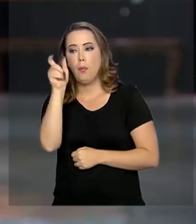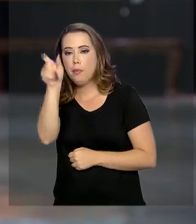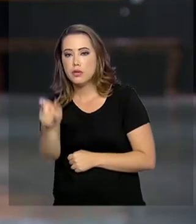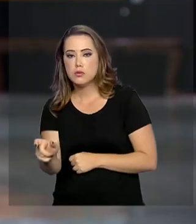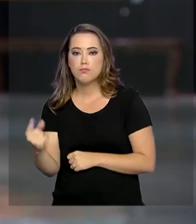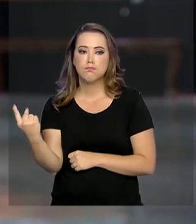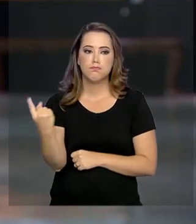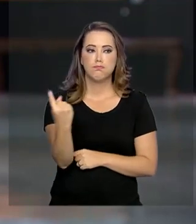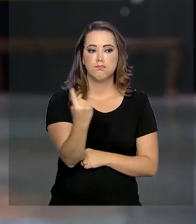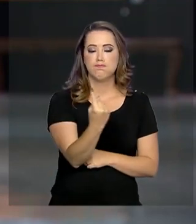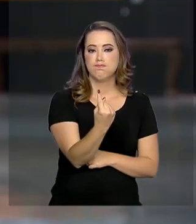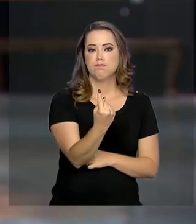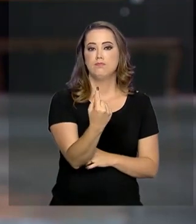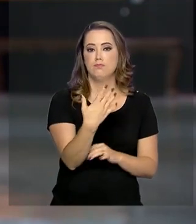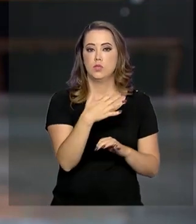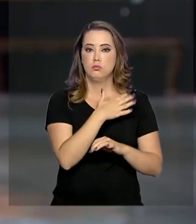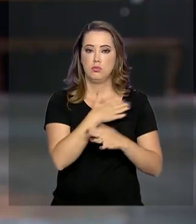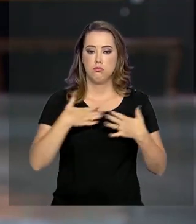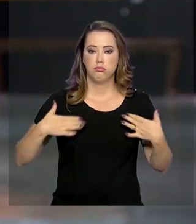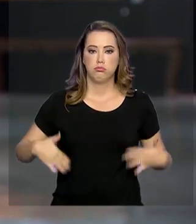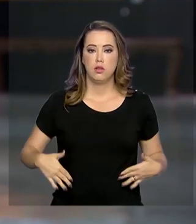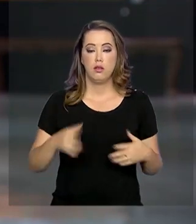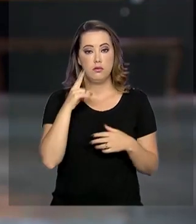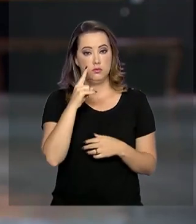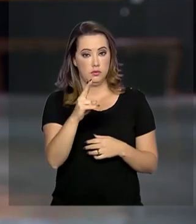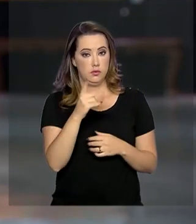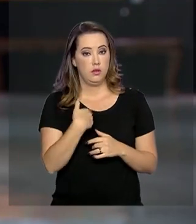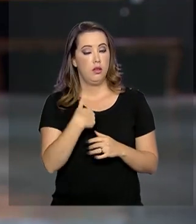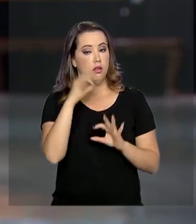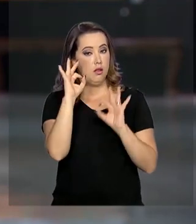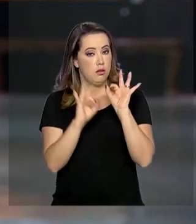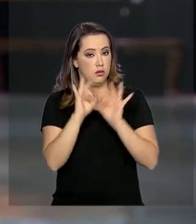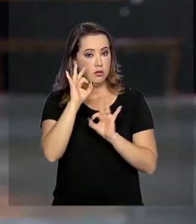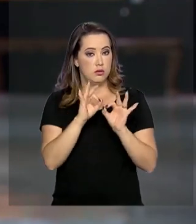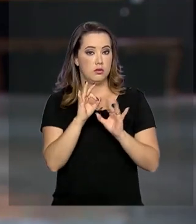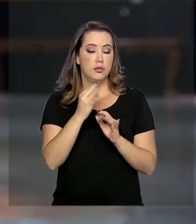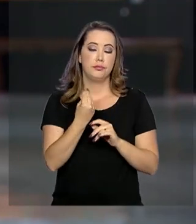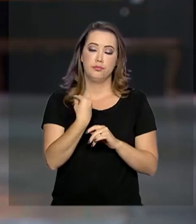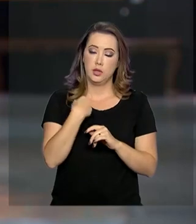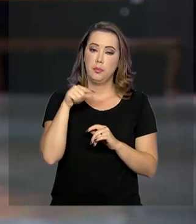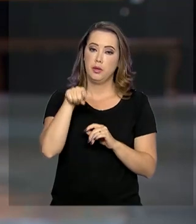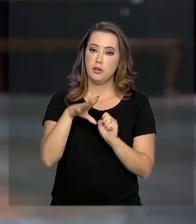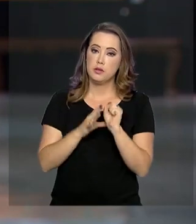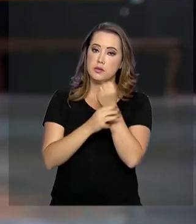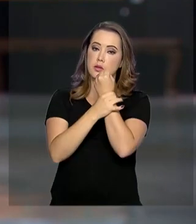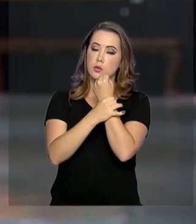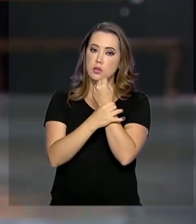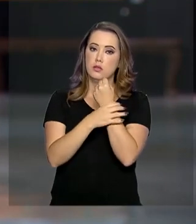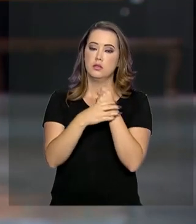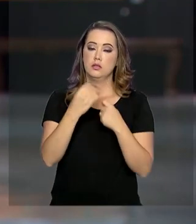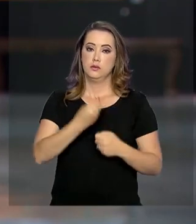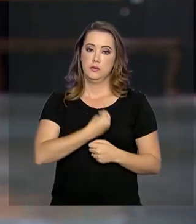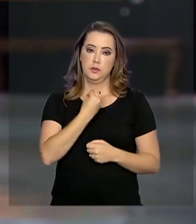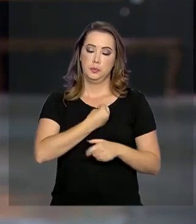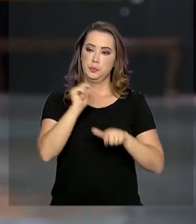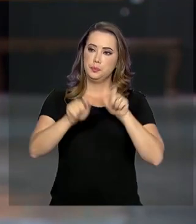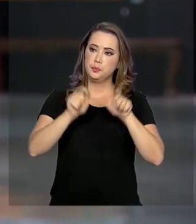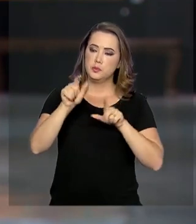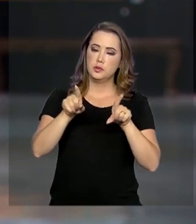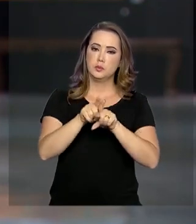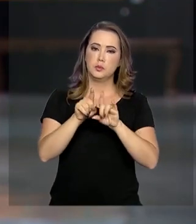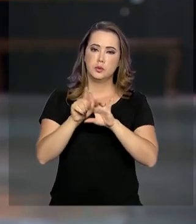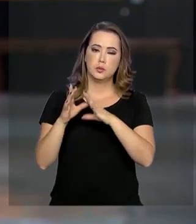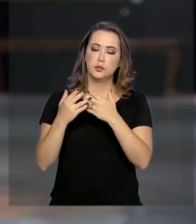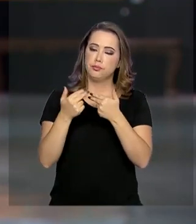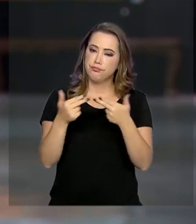O objetivo é preservar a ordem pública e a segurança dos moradores e também do patrimônio. Também vão